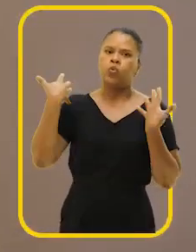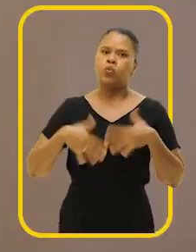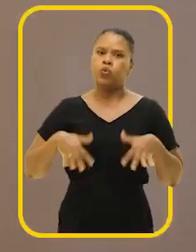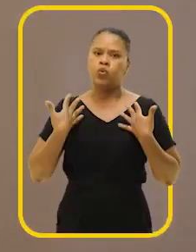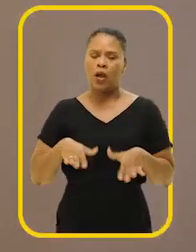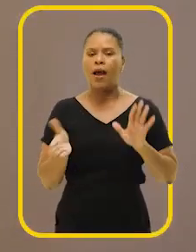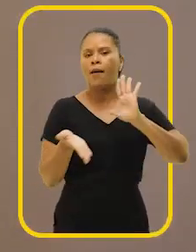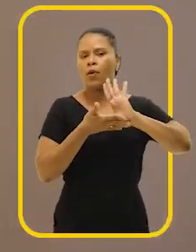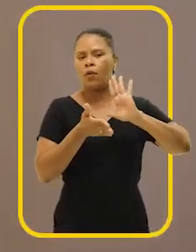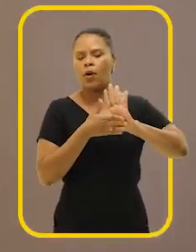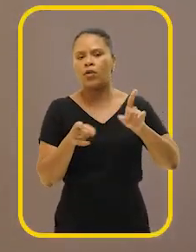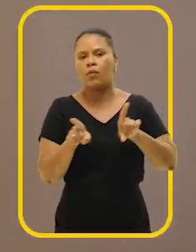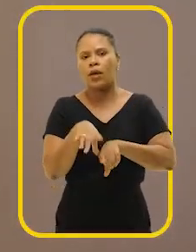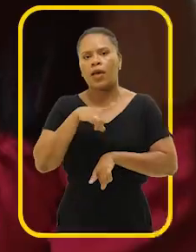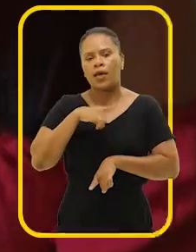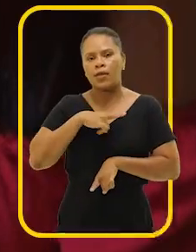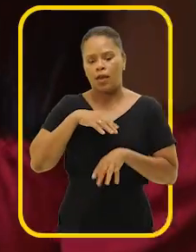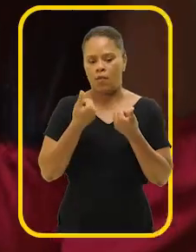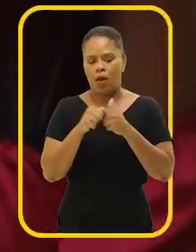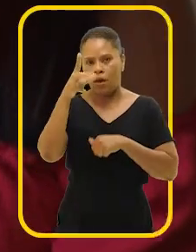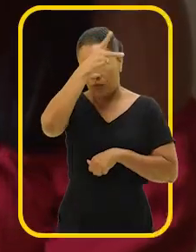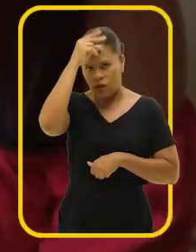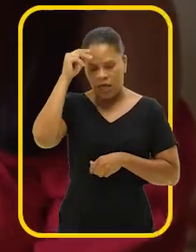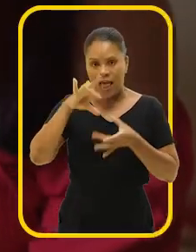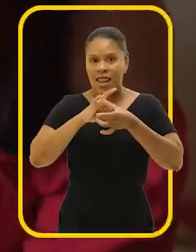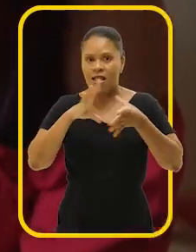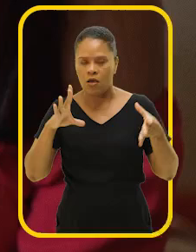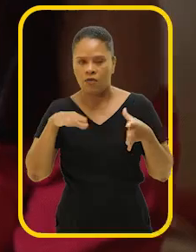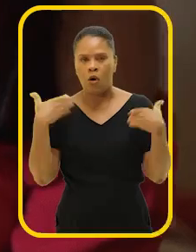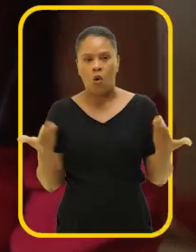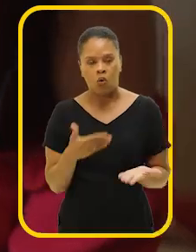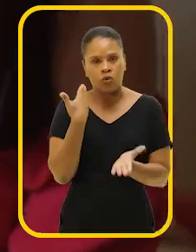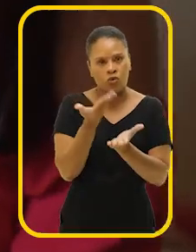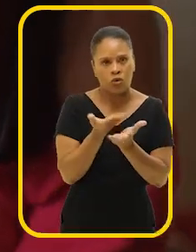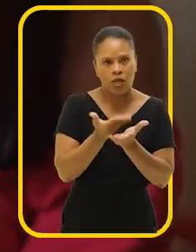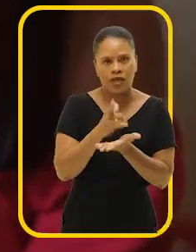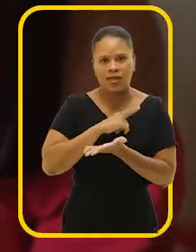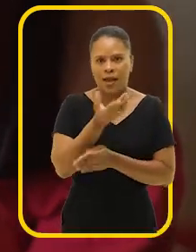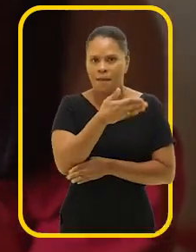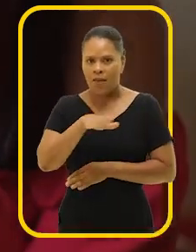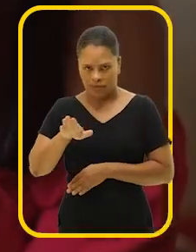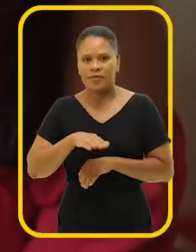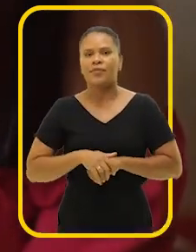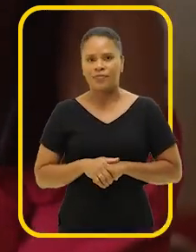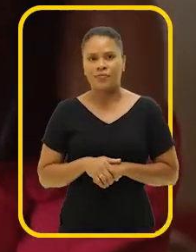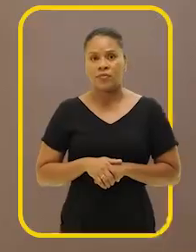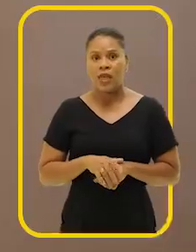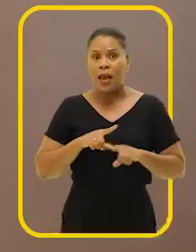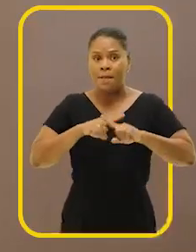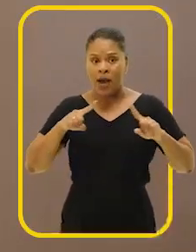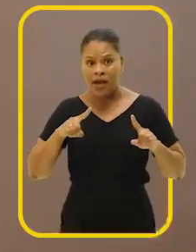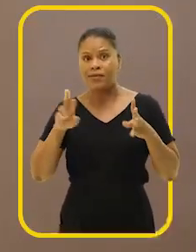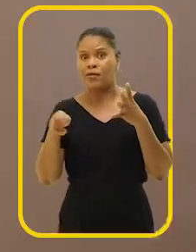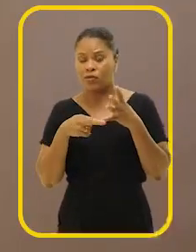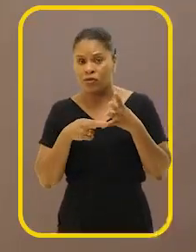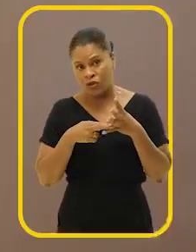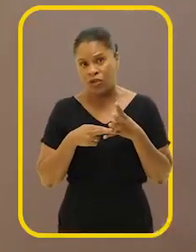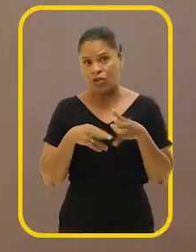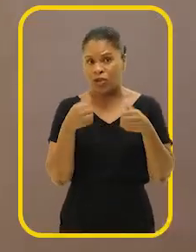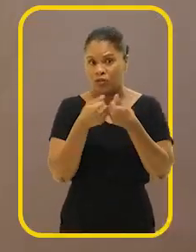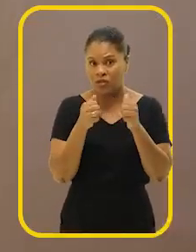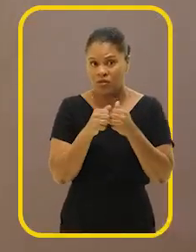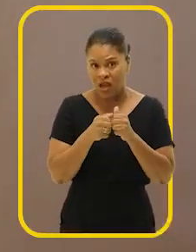defendo, que é o passe livre estudantil. Hoje o estudante tem direito a meia passagem. Todo custo do transporte é com base na